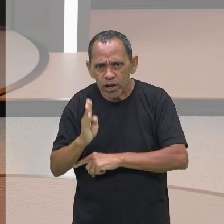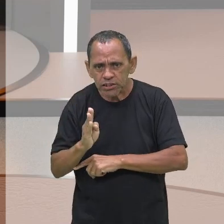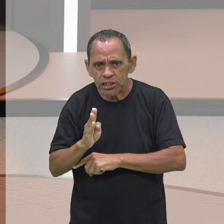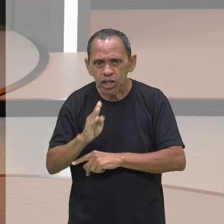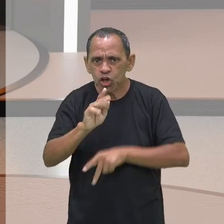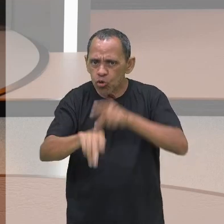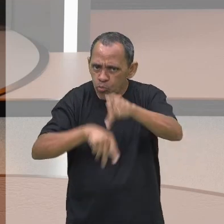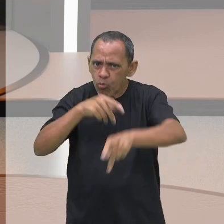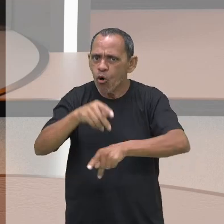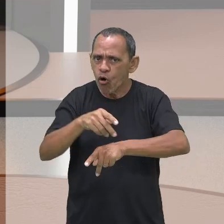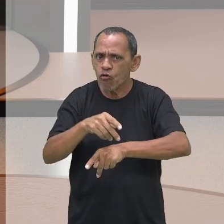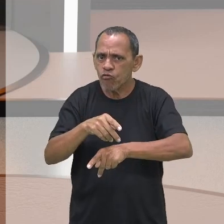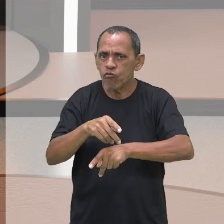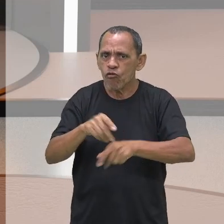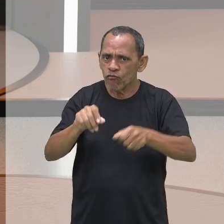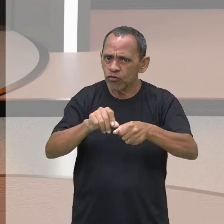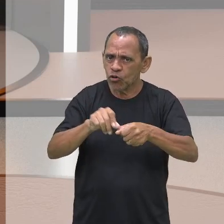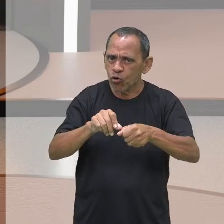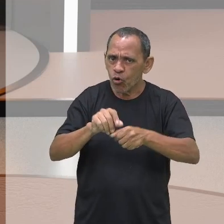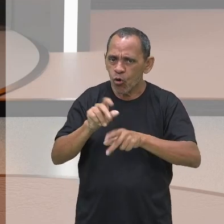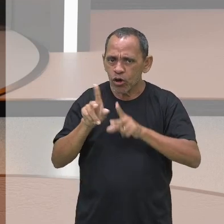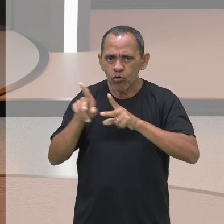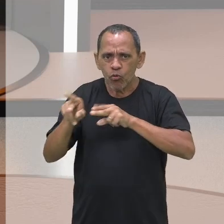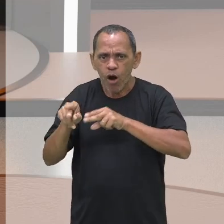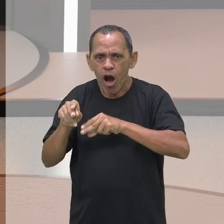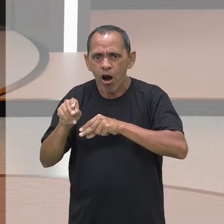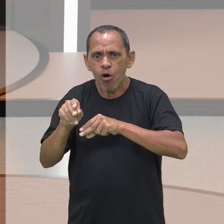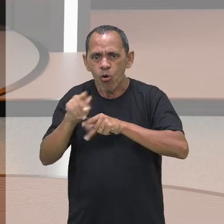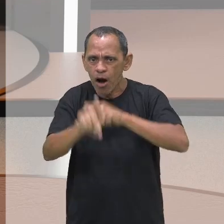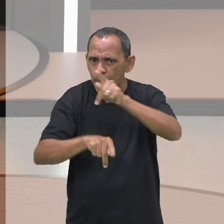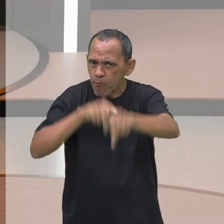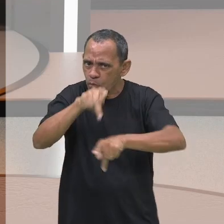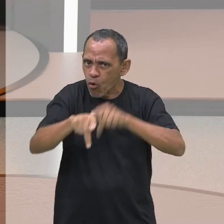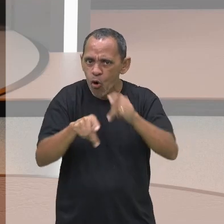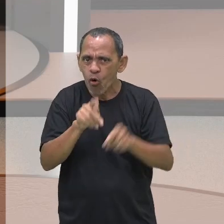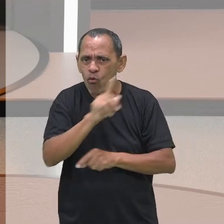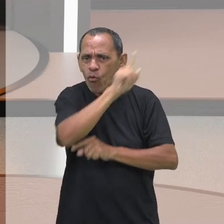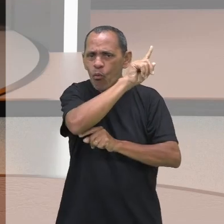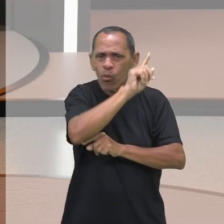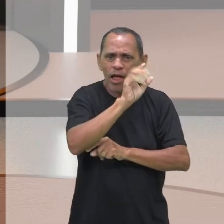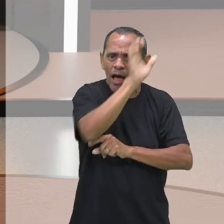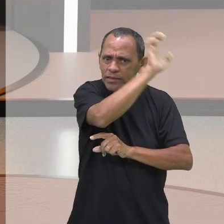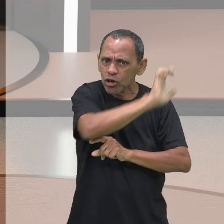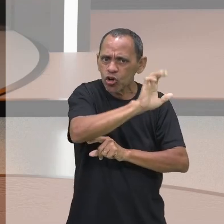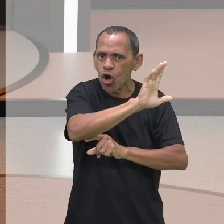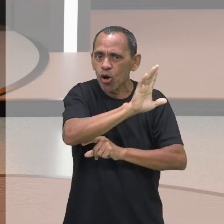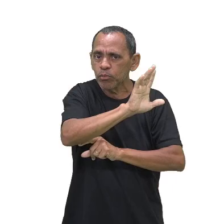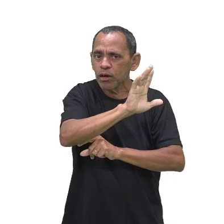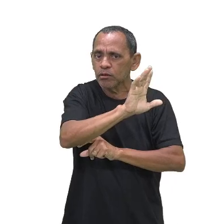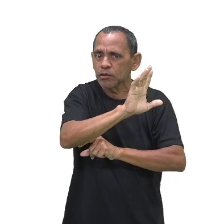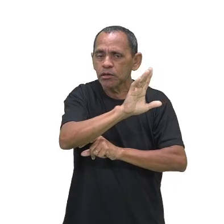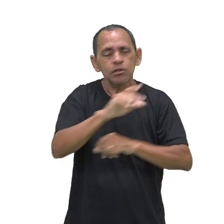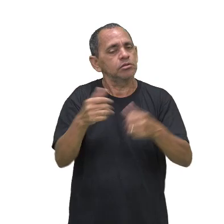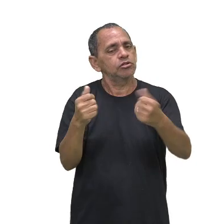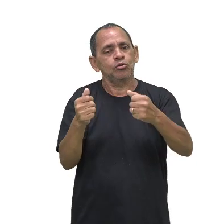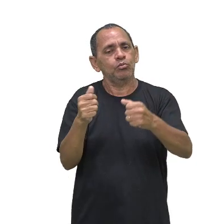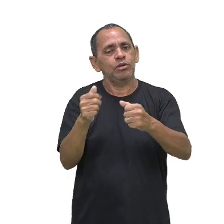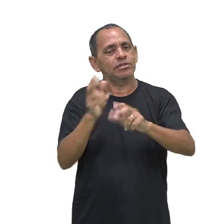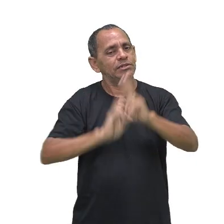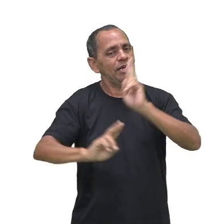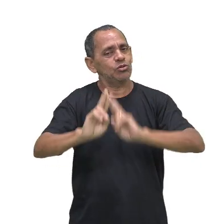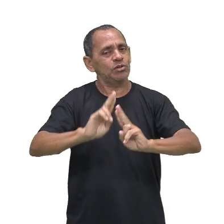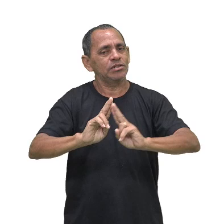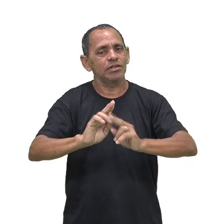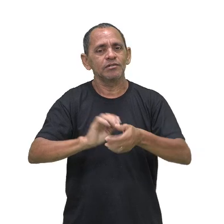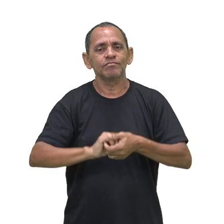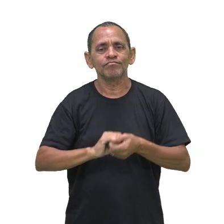culturalmente idêntico ao povo europeu? Bem, não preciso responder essa pergunta. Mas vou continuar lendo para